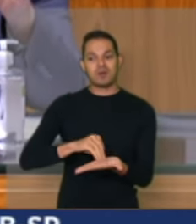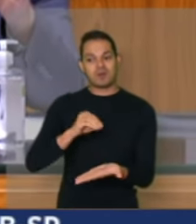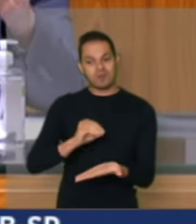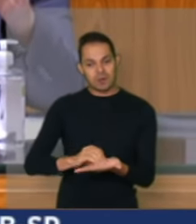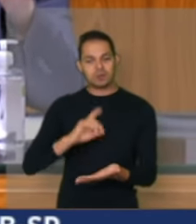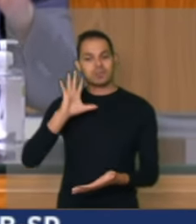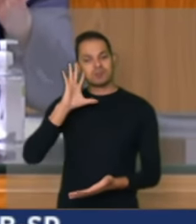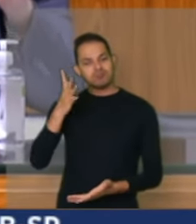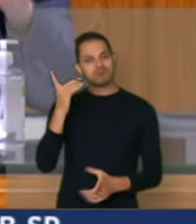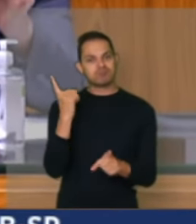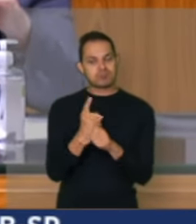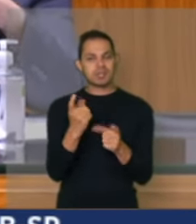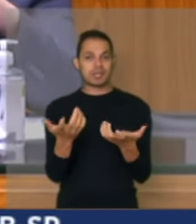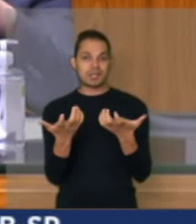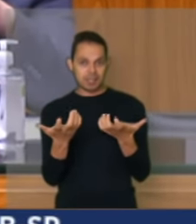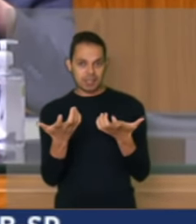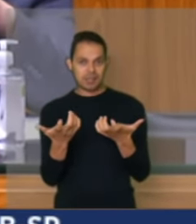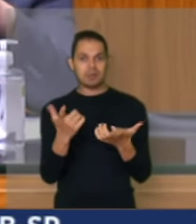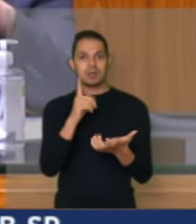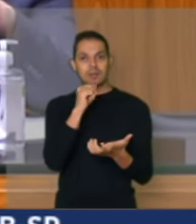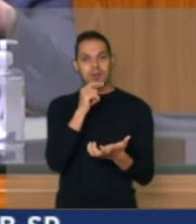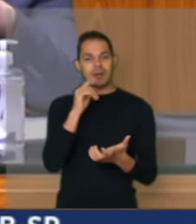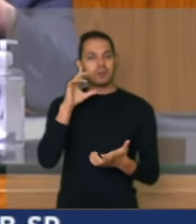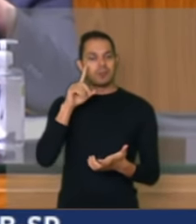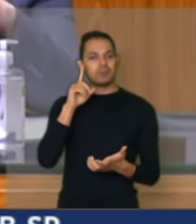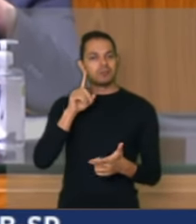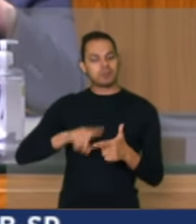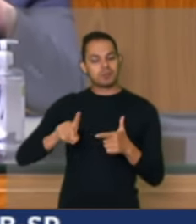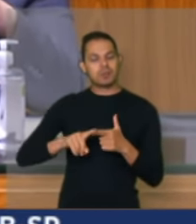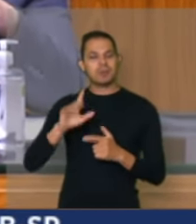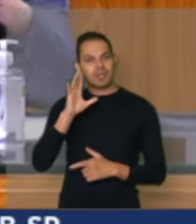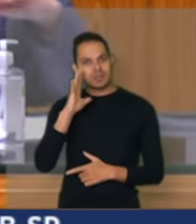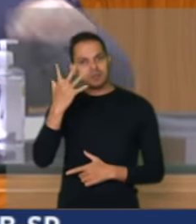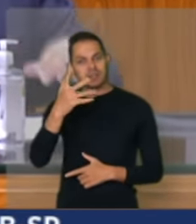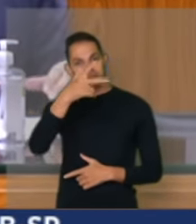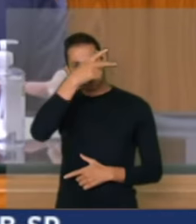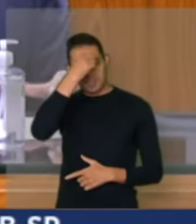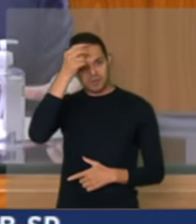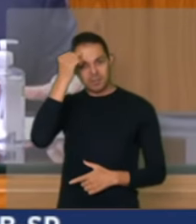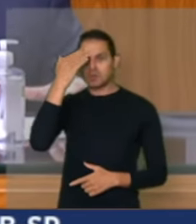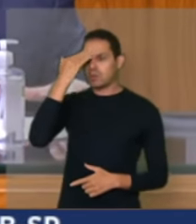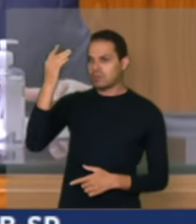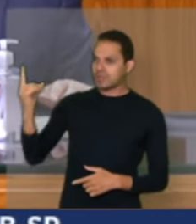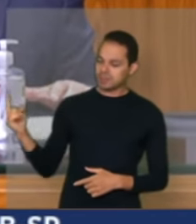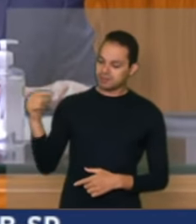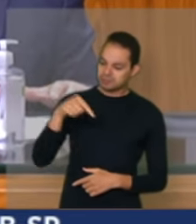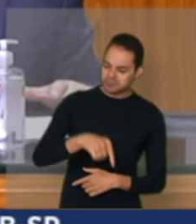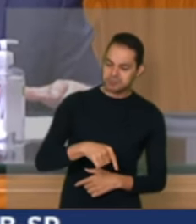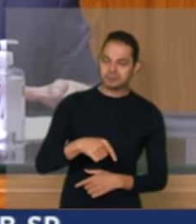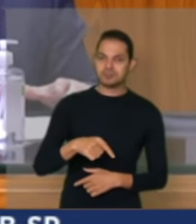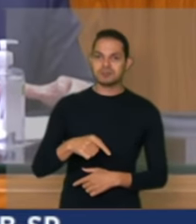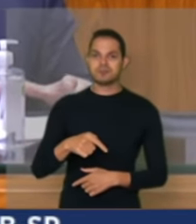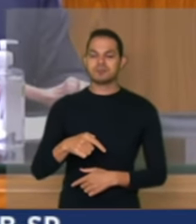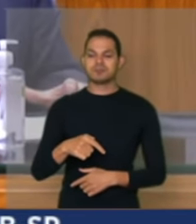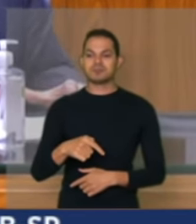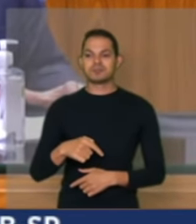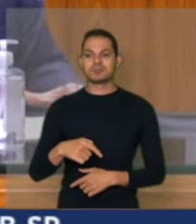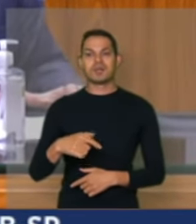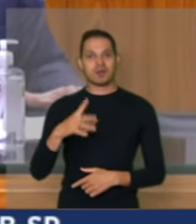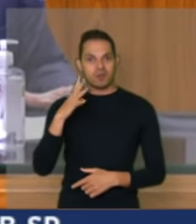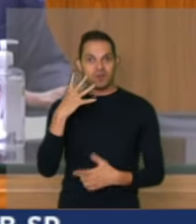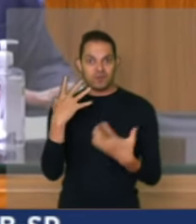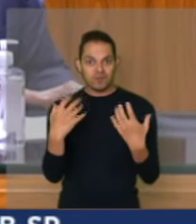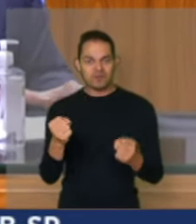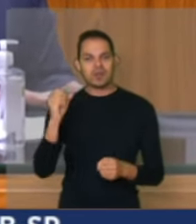solução para a falta d'água no município de Brodós. Então, prefeito, muito obrigado pela presença e vamos resolver esse